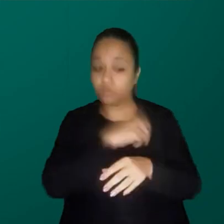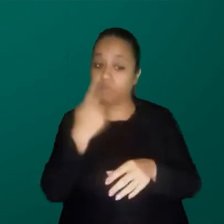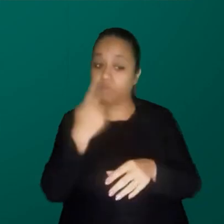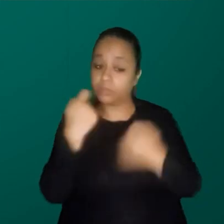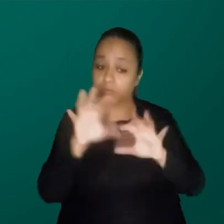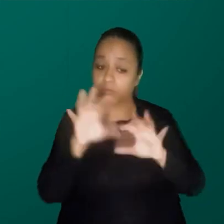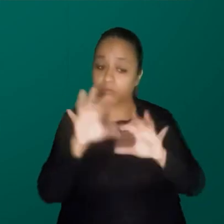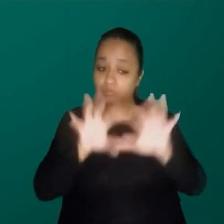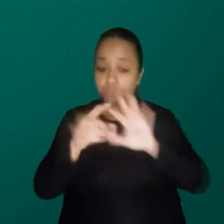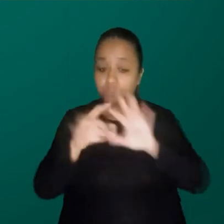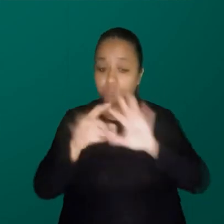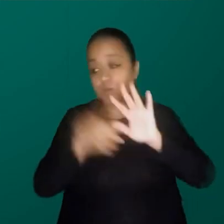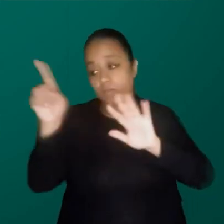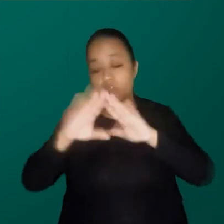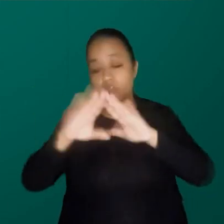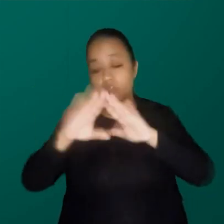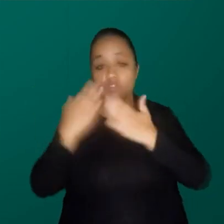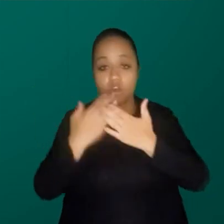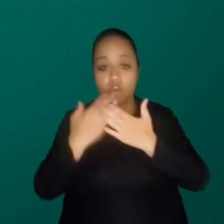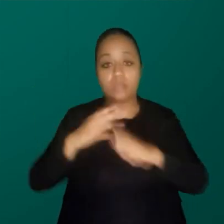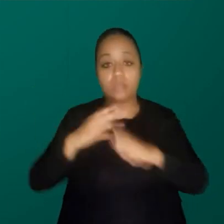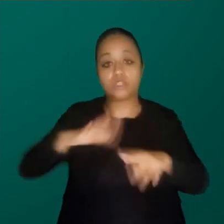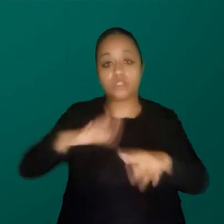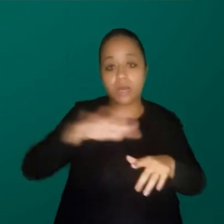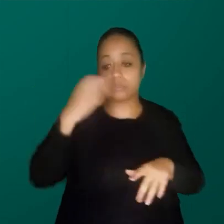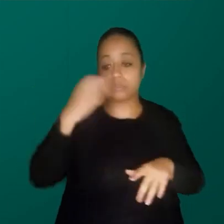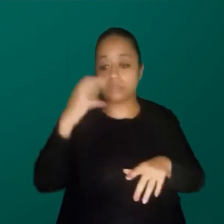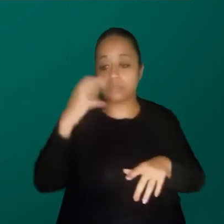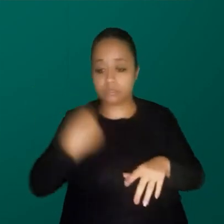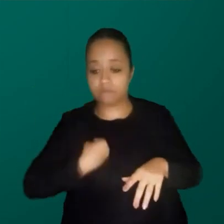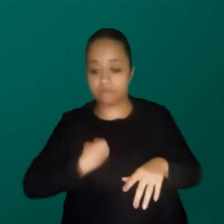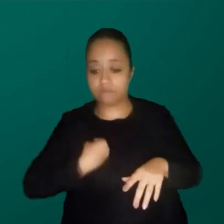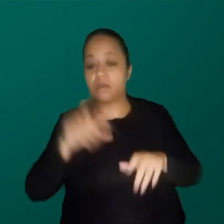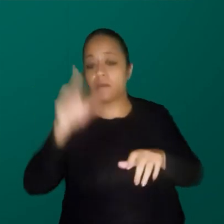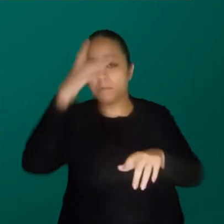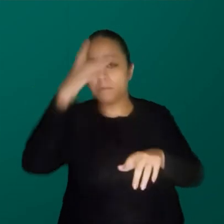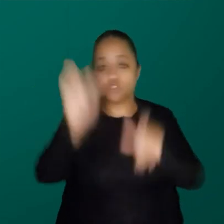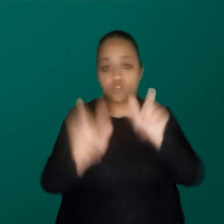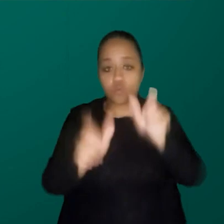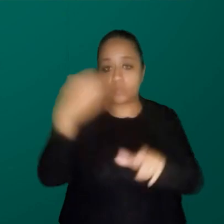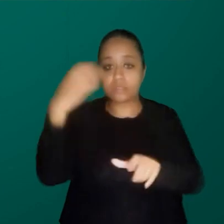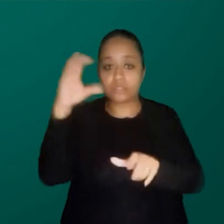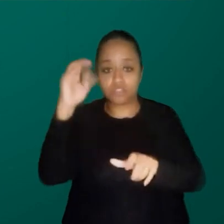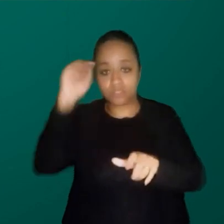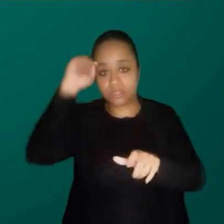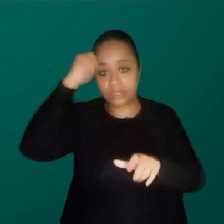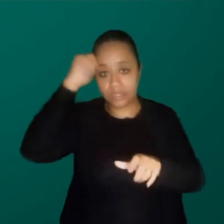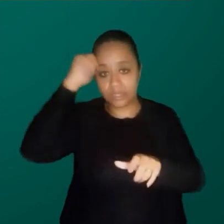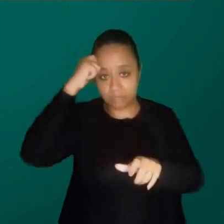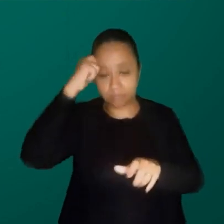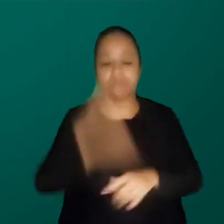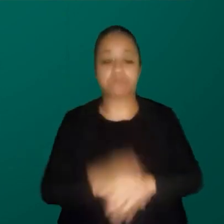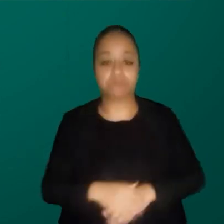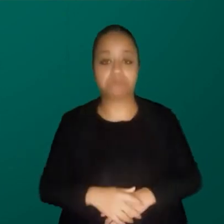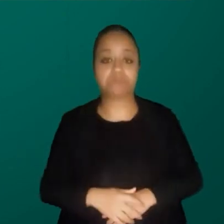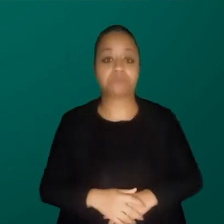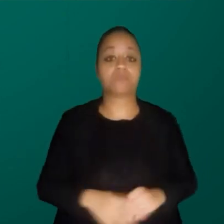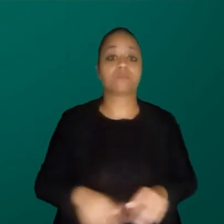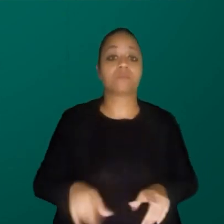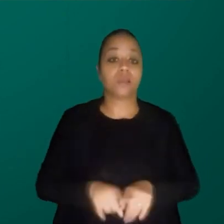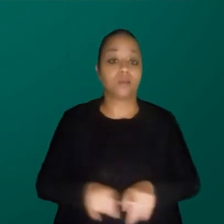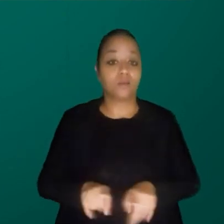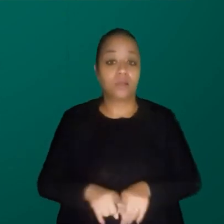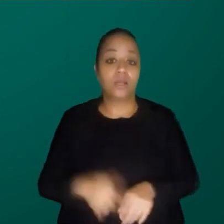fazer uma exposição lá no Espaço Ciência Viva sobre cientistas negras. Foi julho de 2019. Eu estava com uma barrigona enorme.